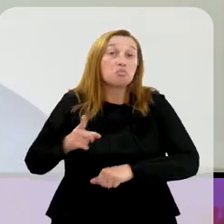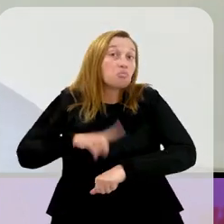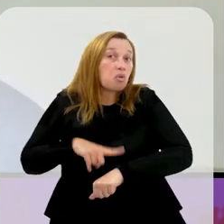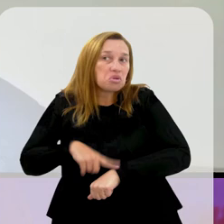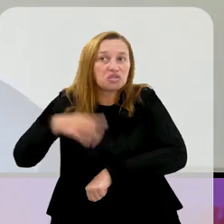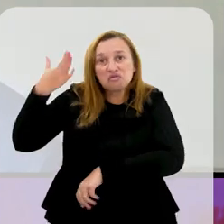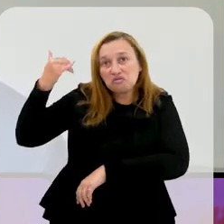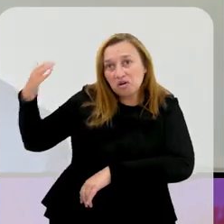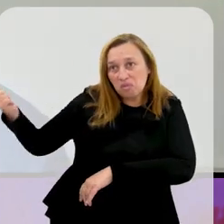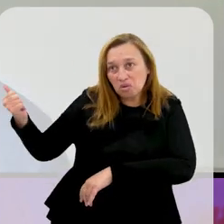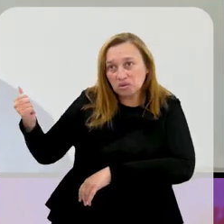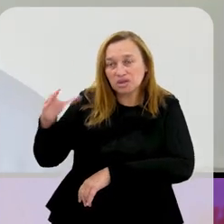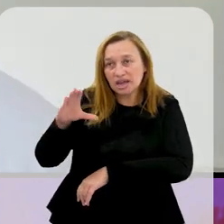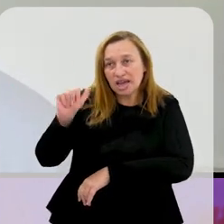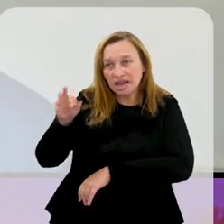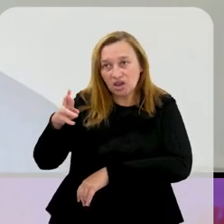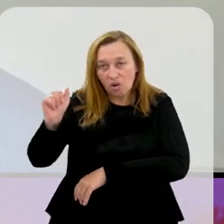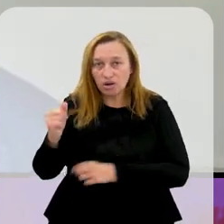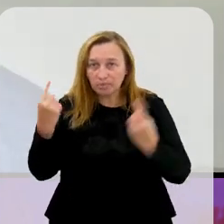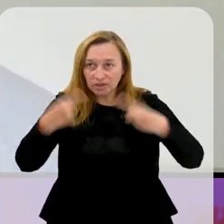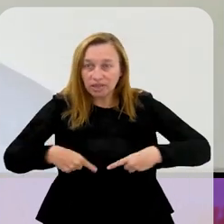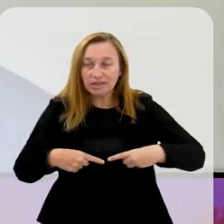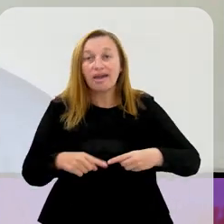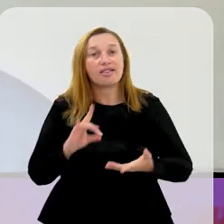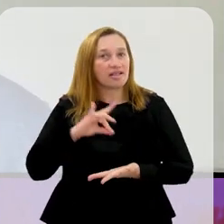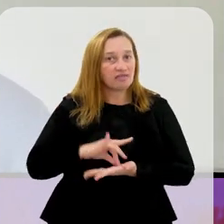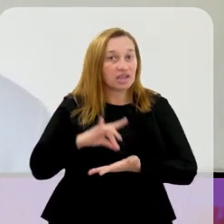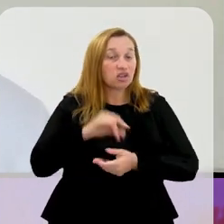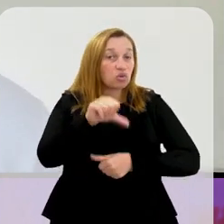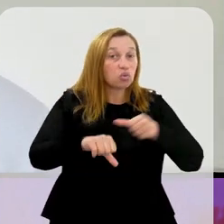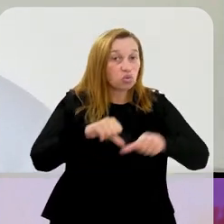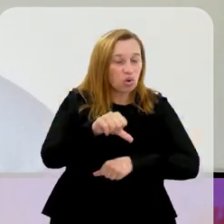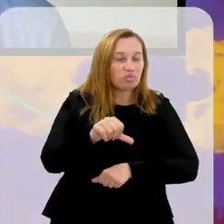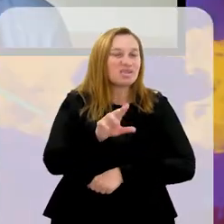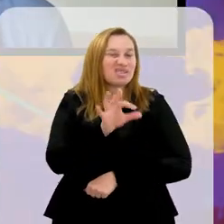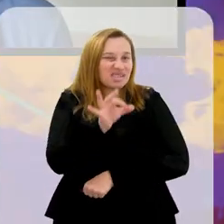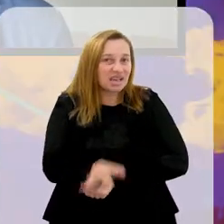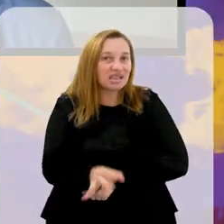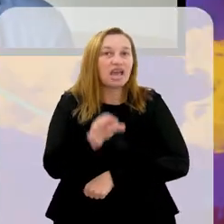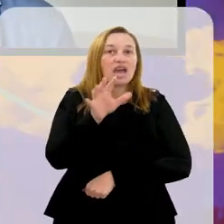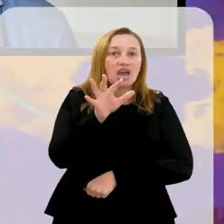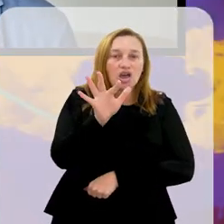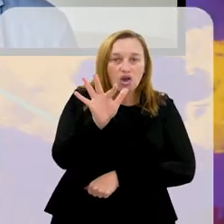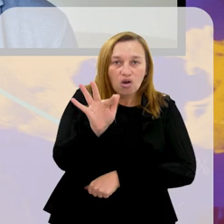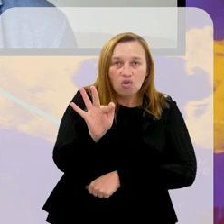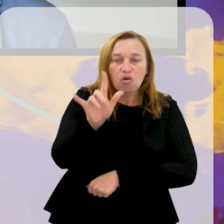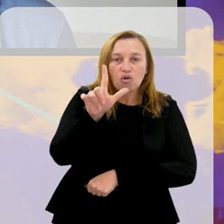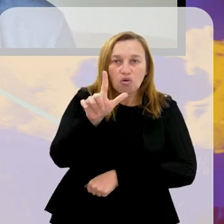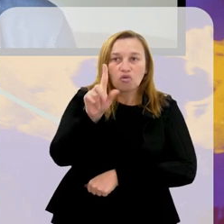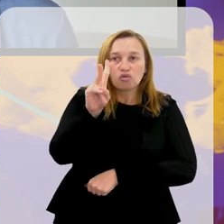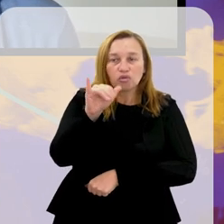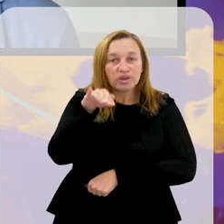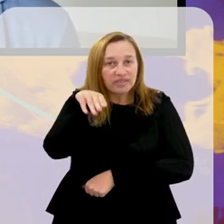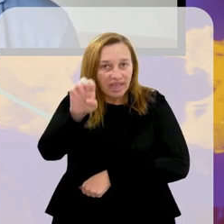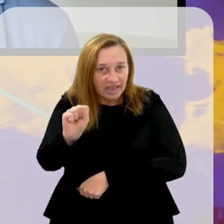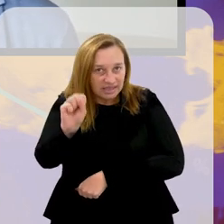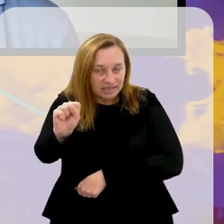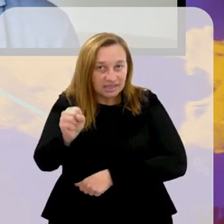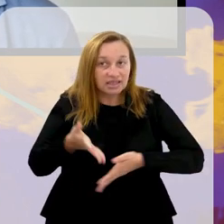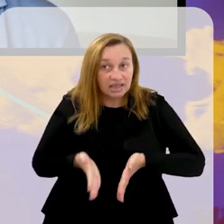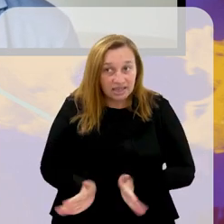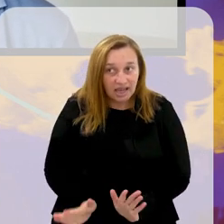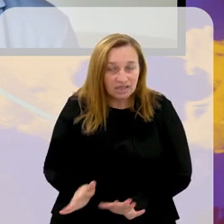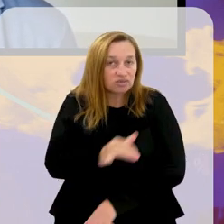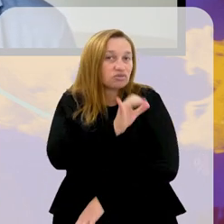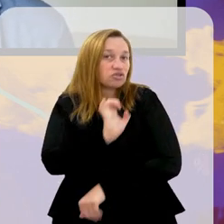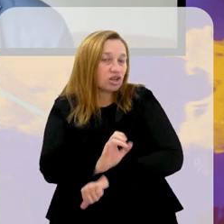campeonato carioca, que na verdade deveria se chamar de campeonato fluminense. E quem nasce no estado do Rio é fluminense. É verdade. Pode torcer